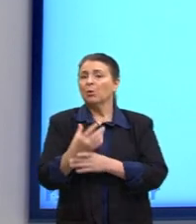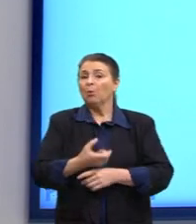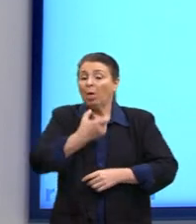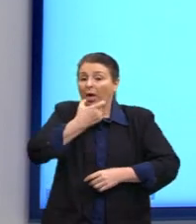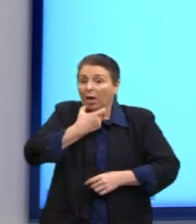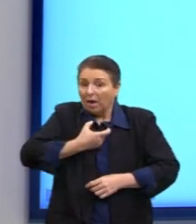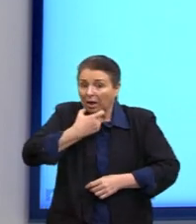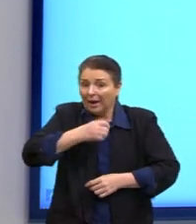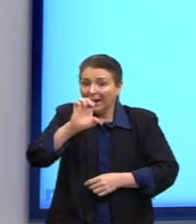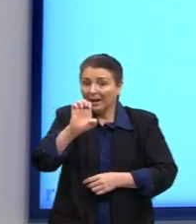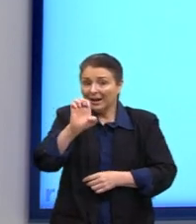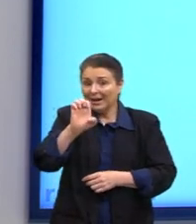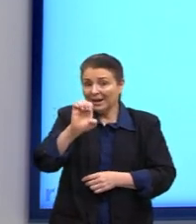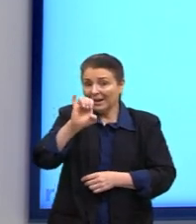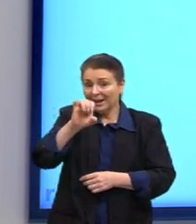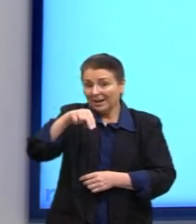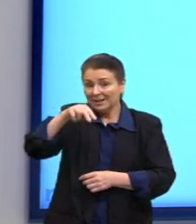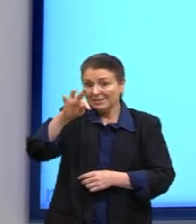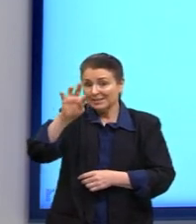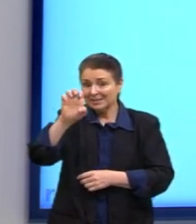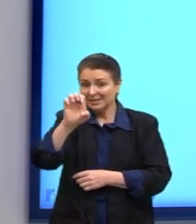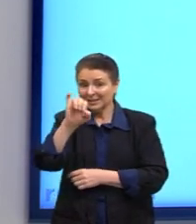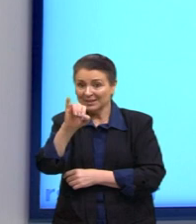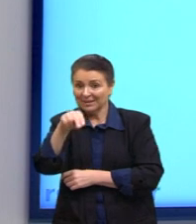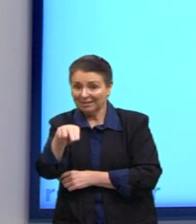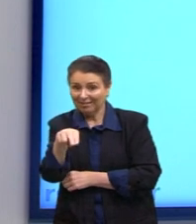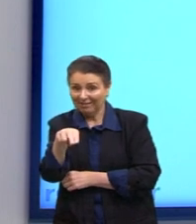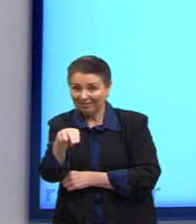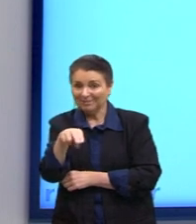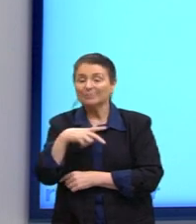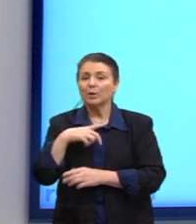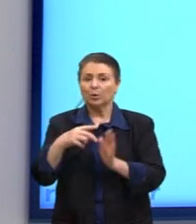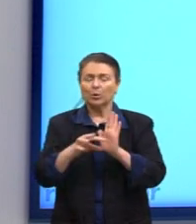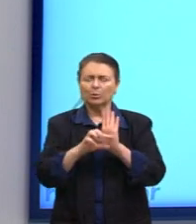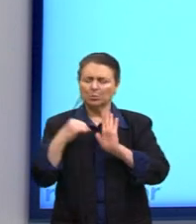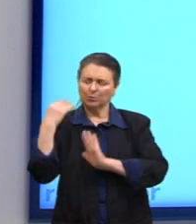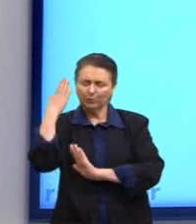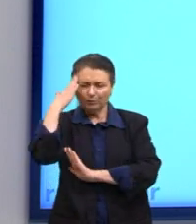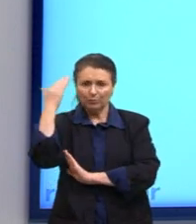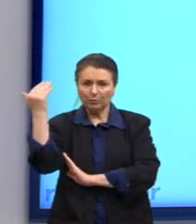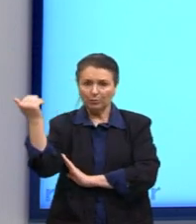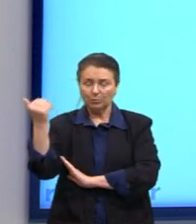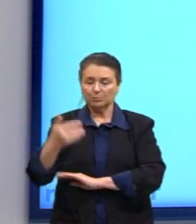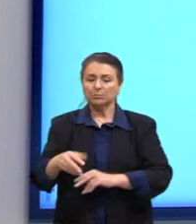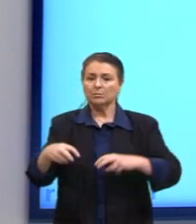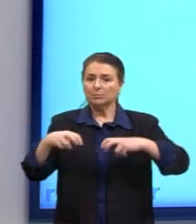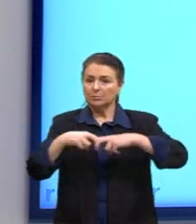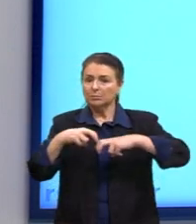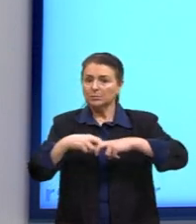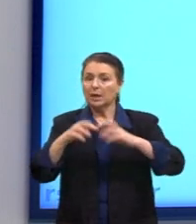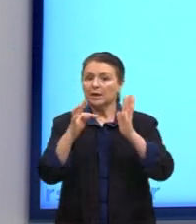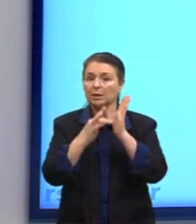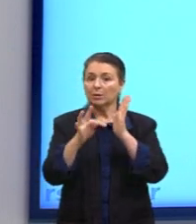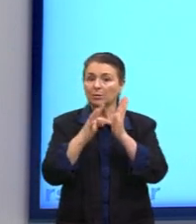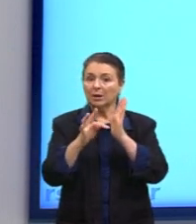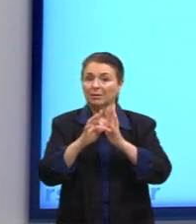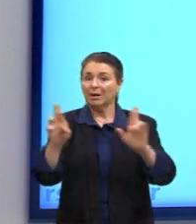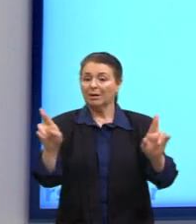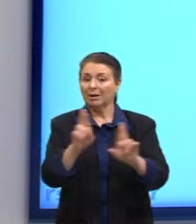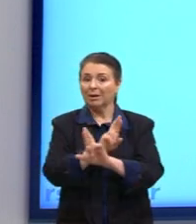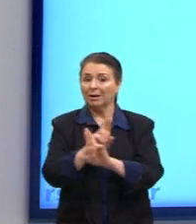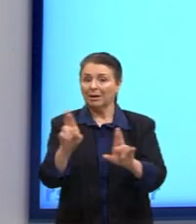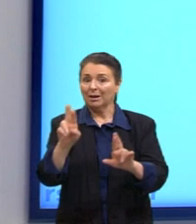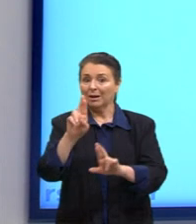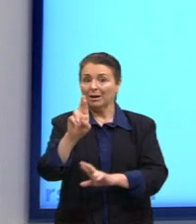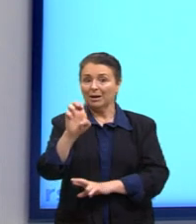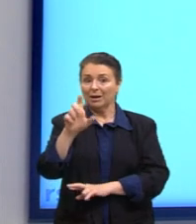com a teoria da relatividade. E aí a física, aquela certeza da física também não é mais tão certa como